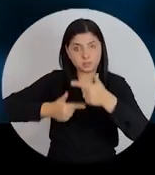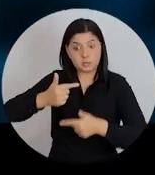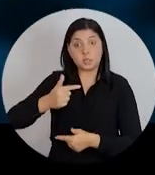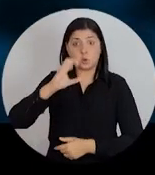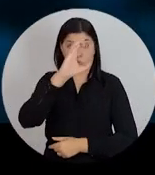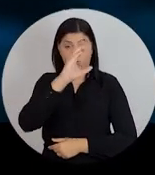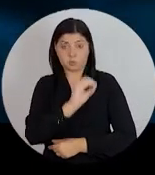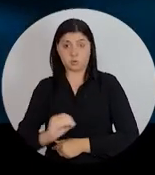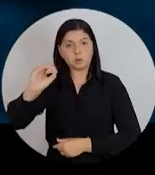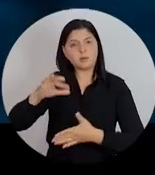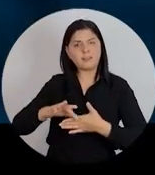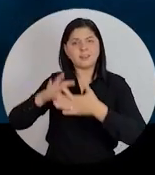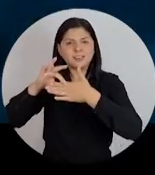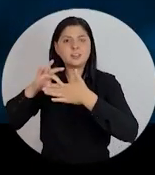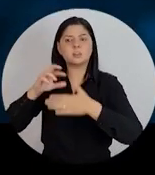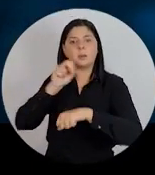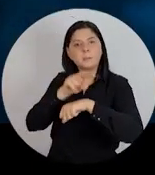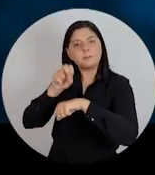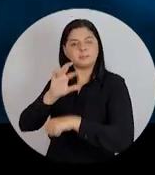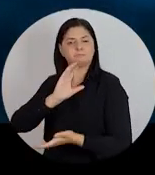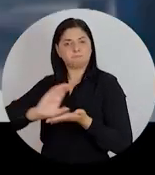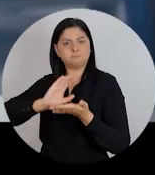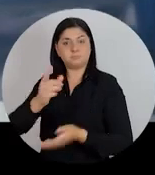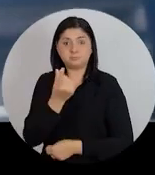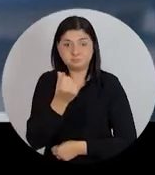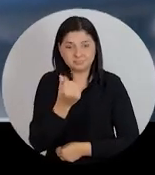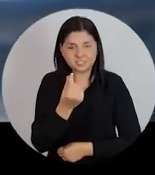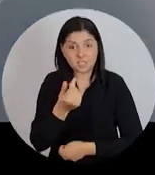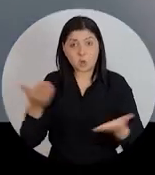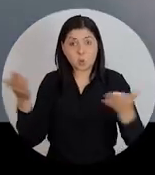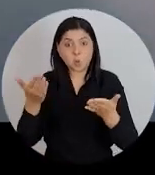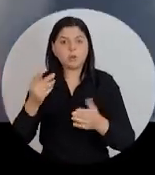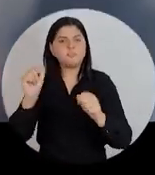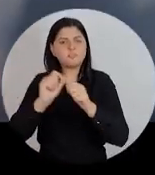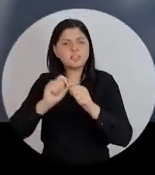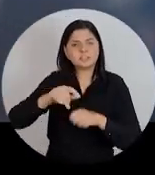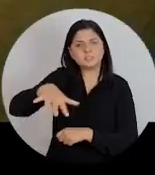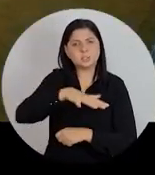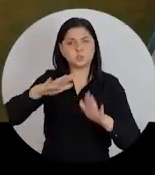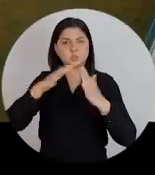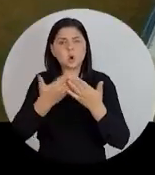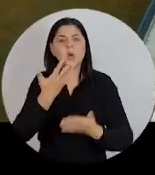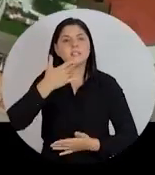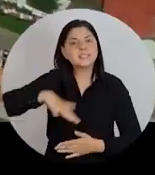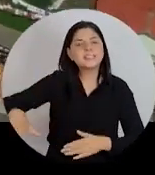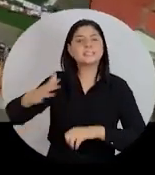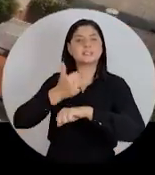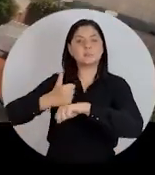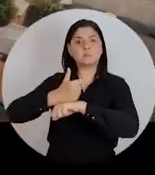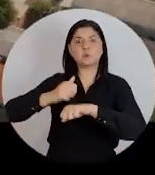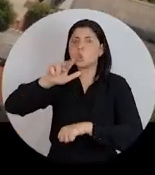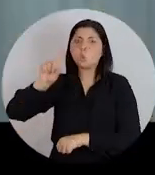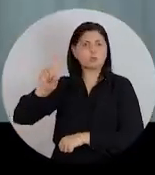Centro-Oeste é líder na geração de emprego e renda. O que ele tem feito pelas escolas, pelas crianças e pelos profissionais,